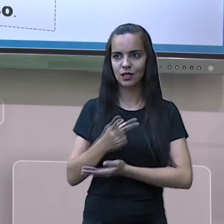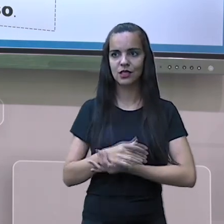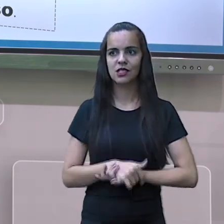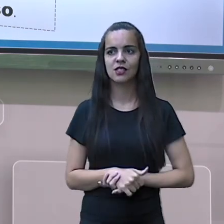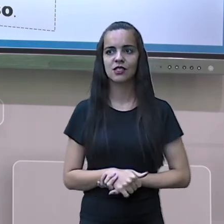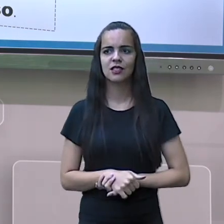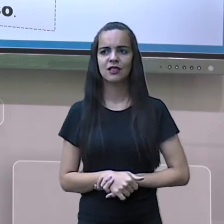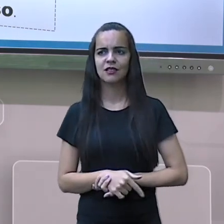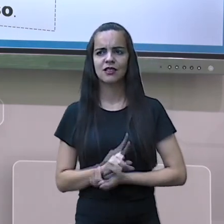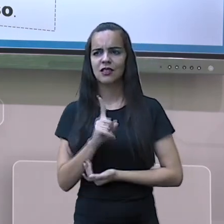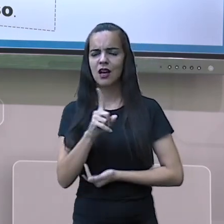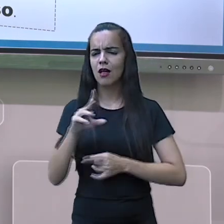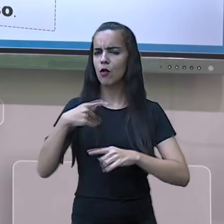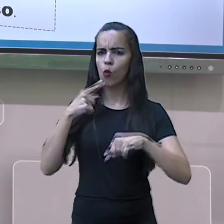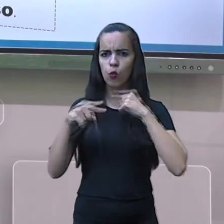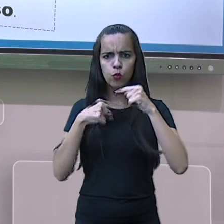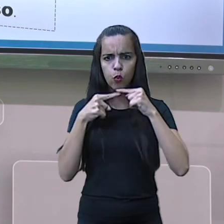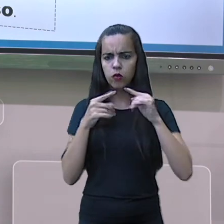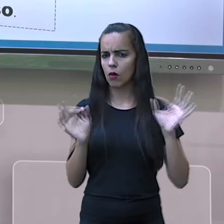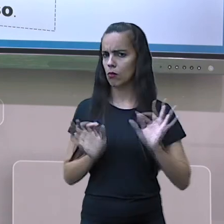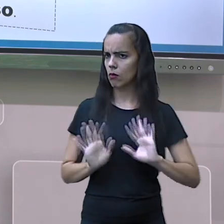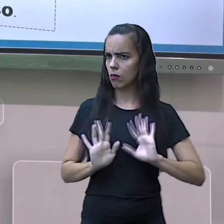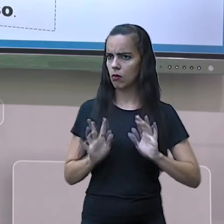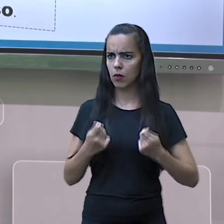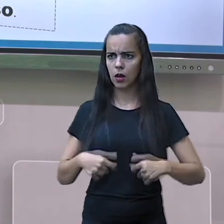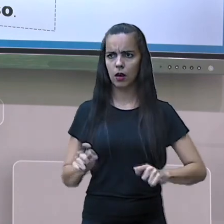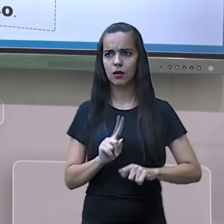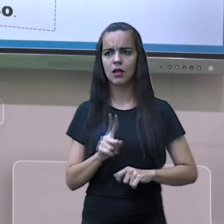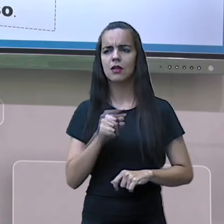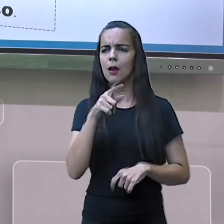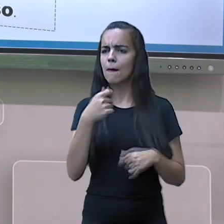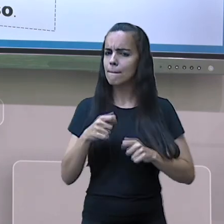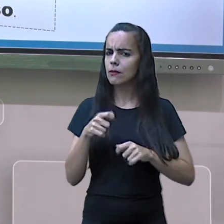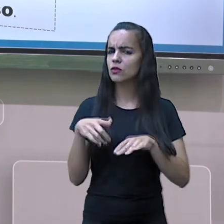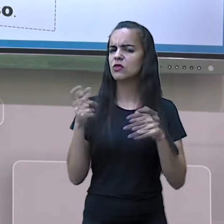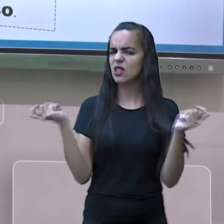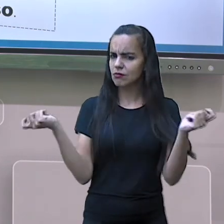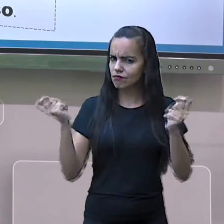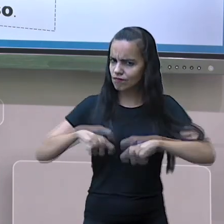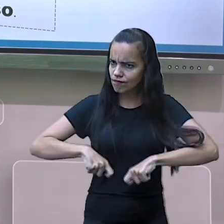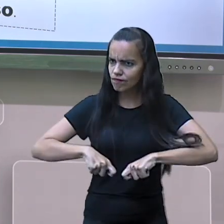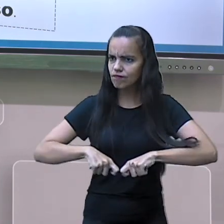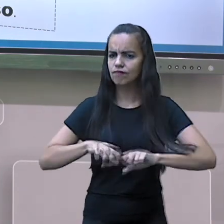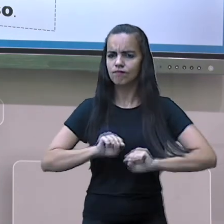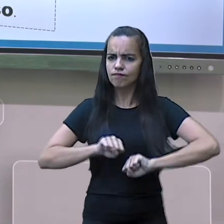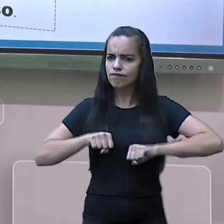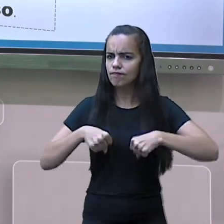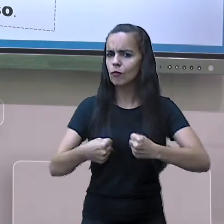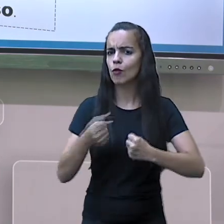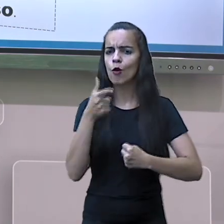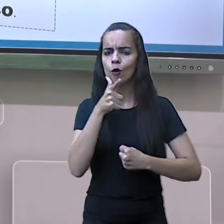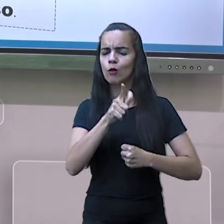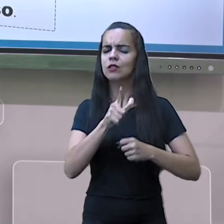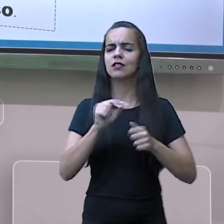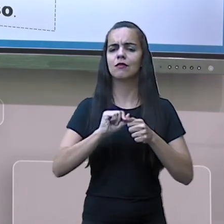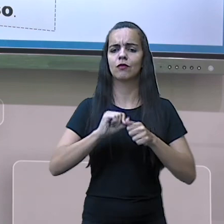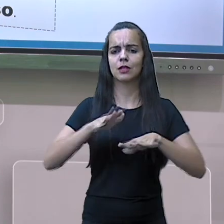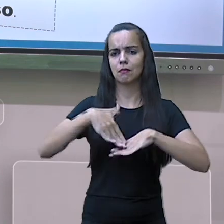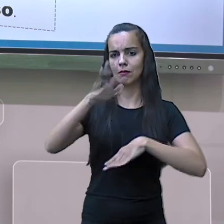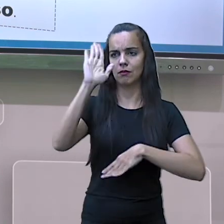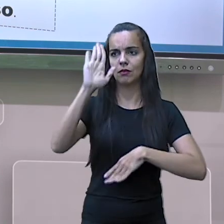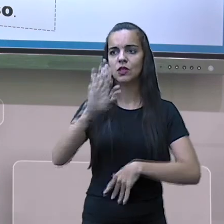não fique com dúvida. Mostre que você é capaz de fazer muito mais.